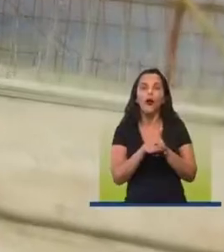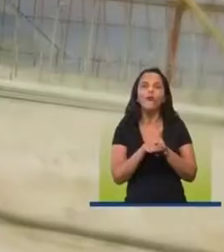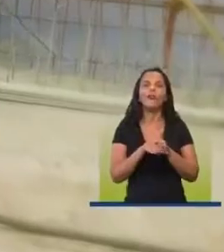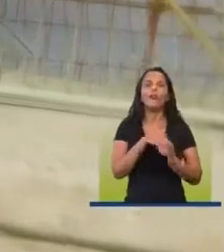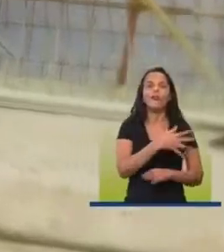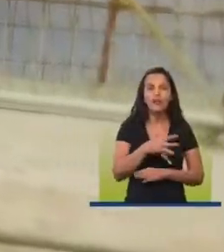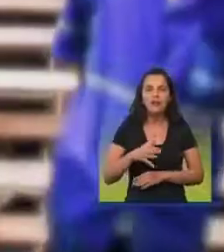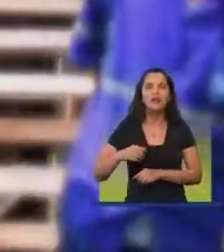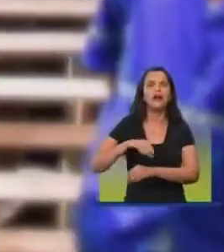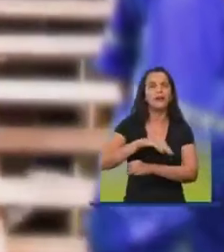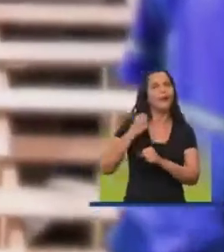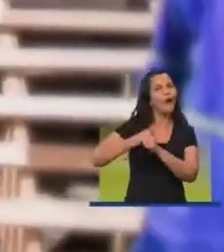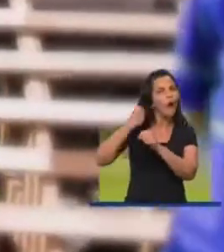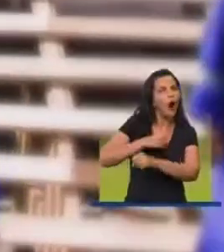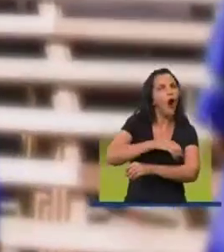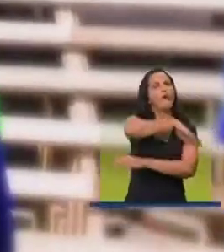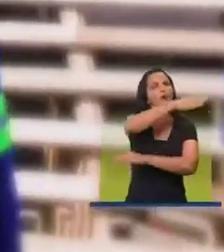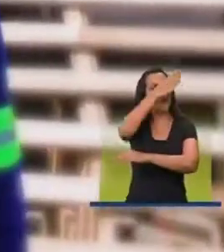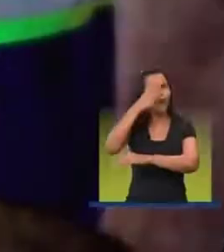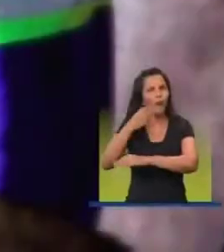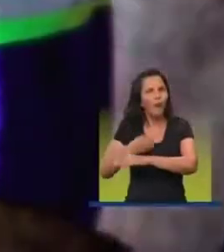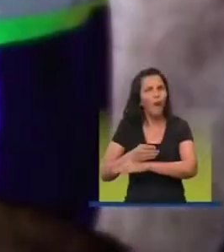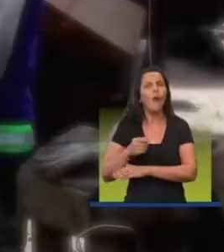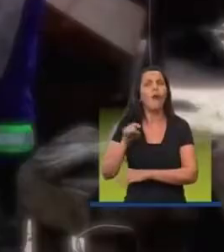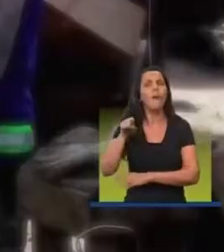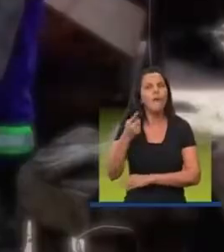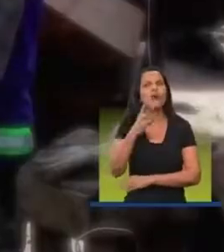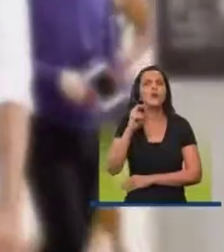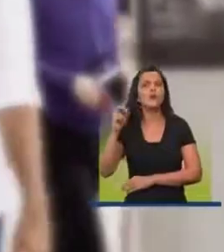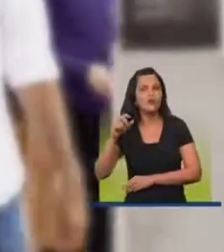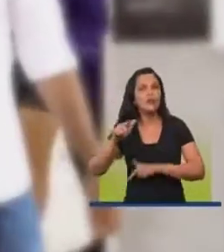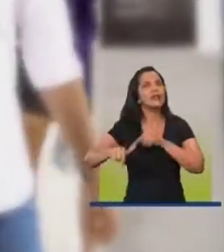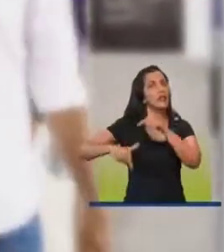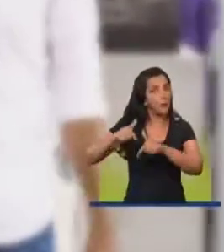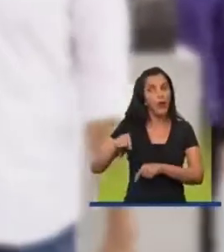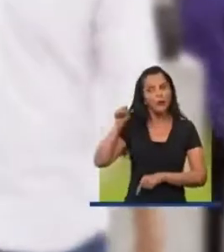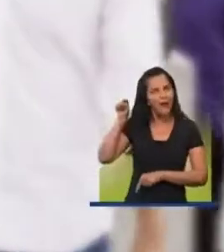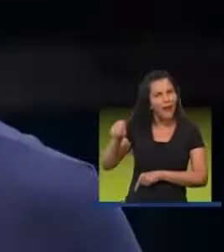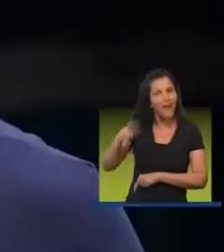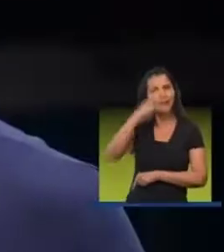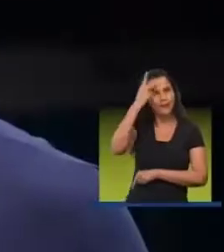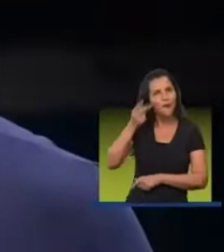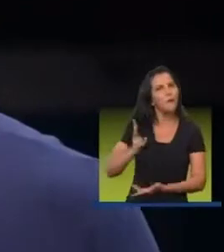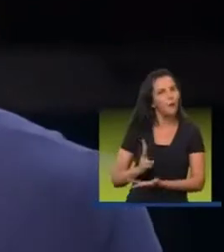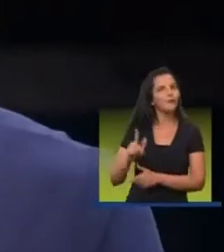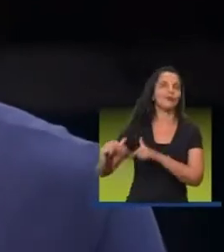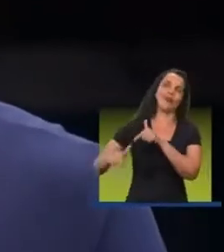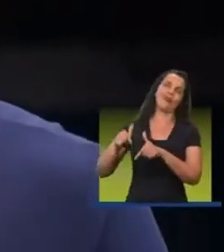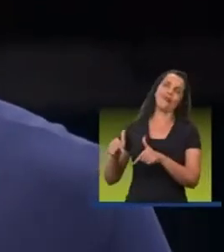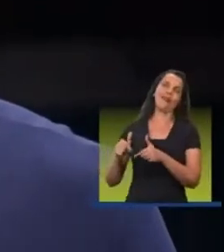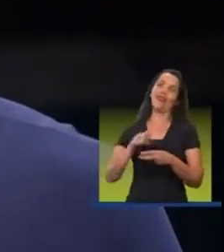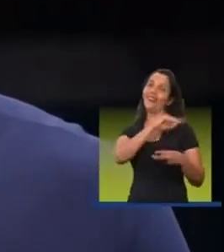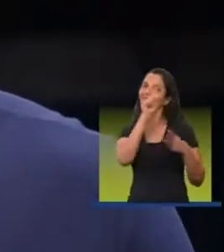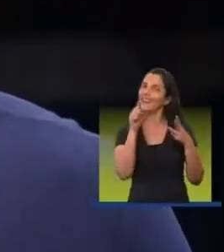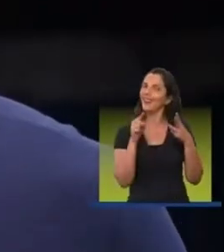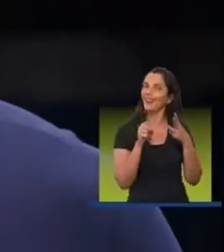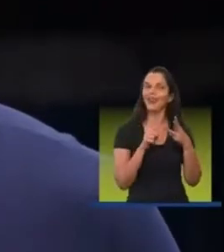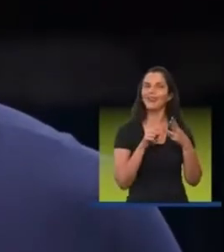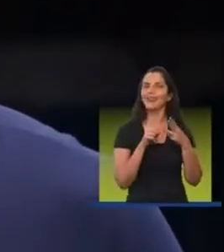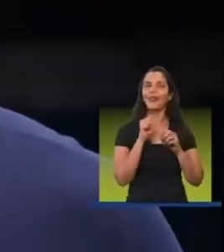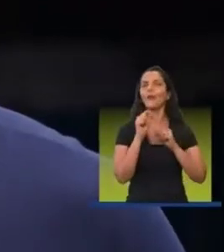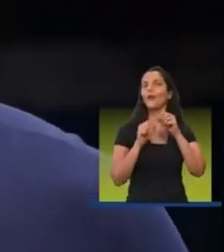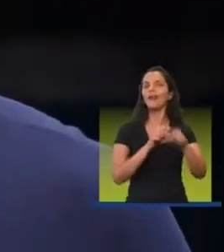obras dos morros Geraram mais de 1.200 empregos É para essas pessoas Que nós vamos continuar trabalhando E a terceira É a